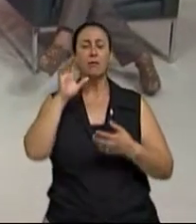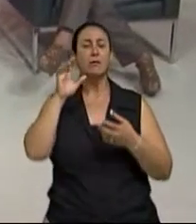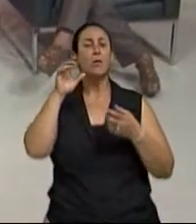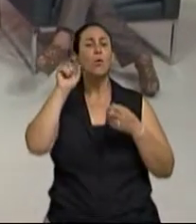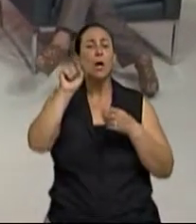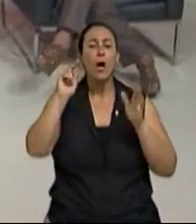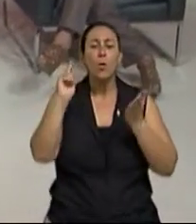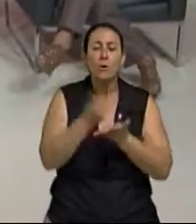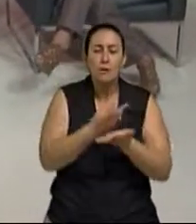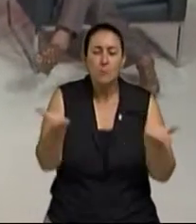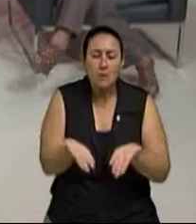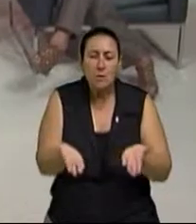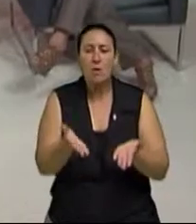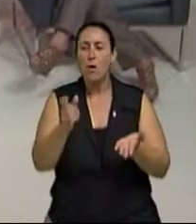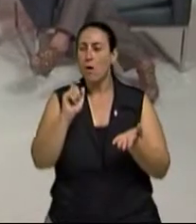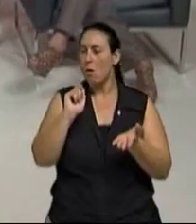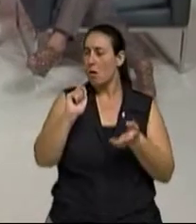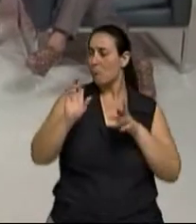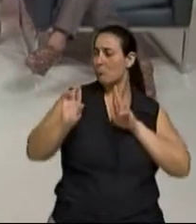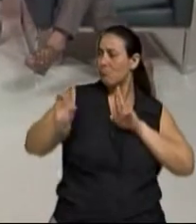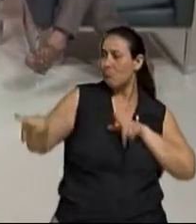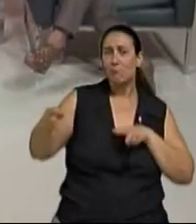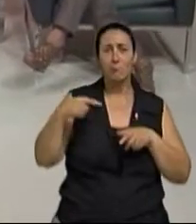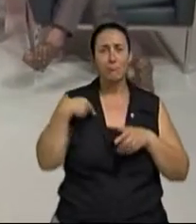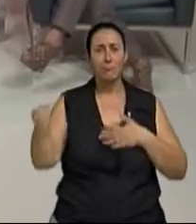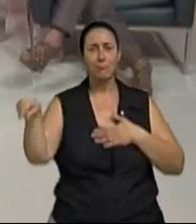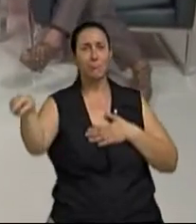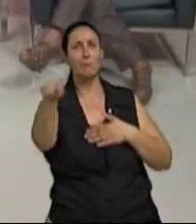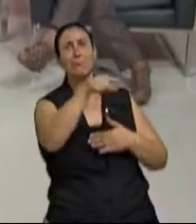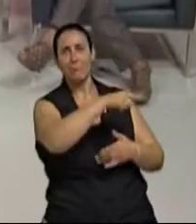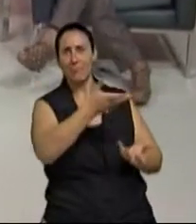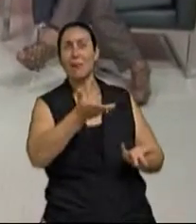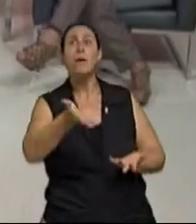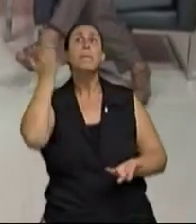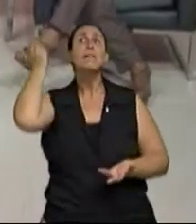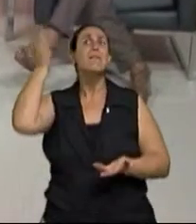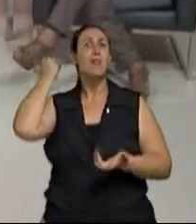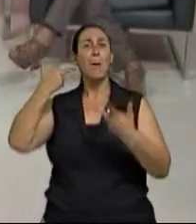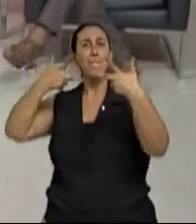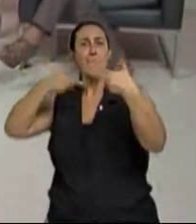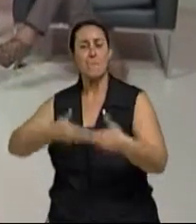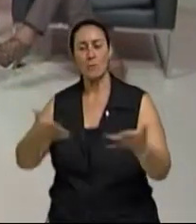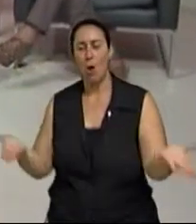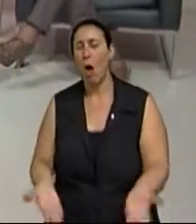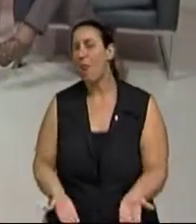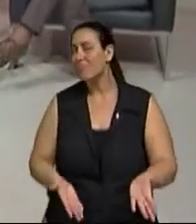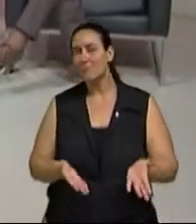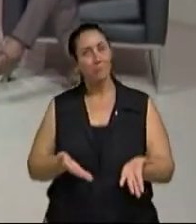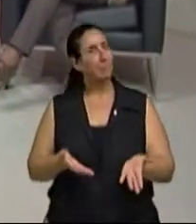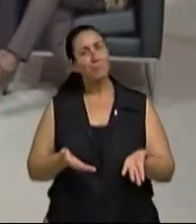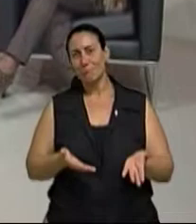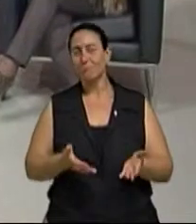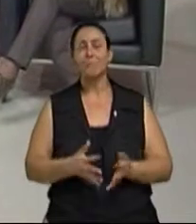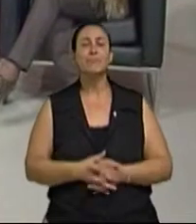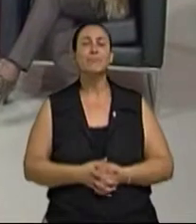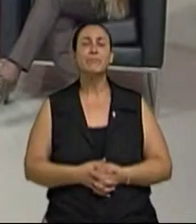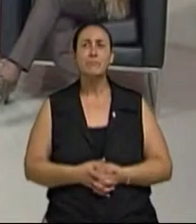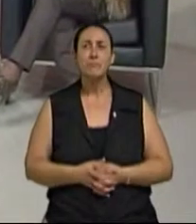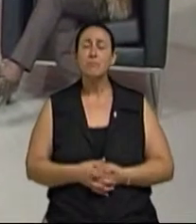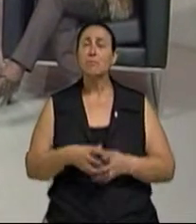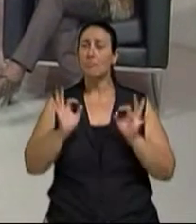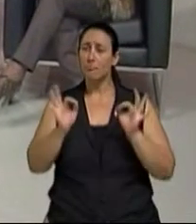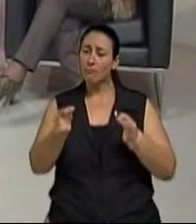aquilo que está acontecendo com a outra pessoa. Isso vai mudar significativamente as nossas experiências. Mas a gente falou de